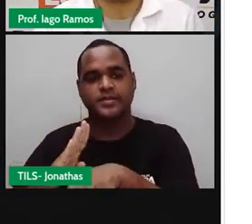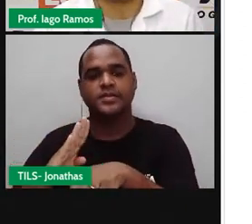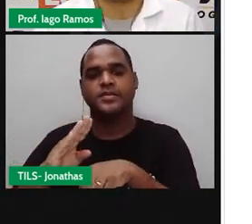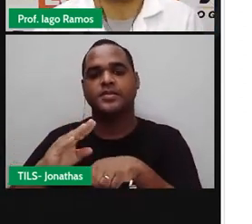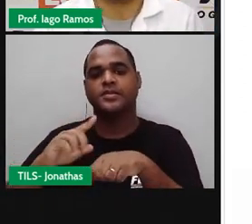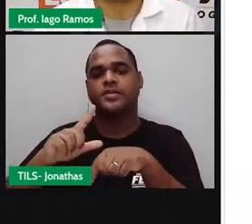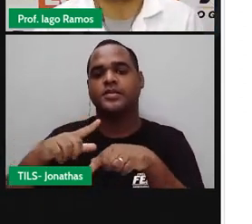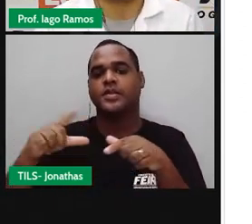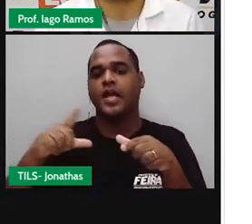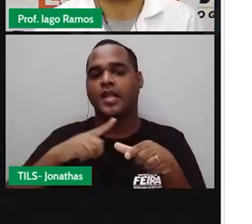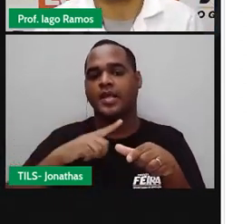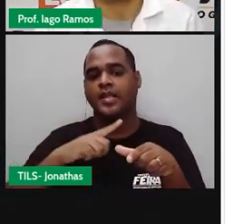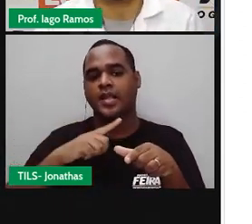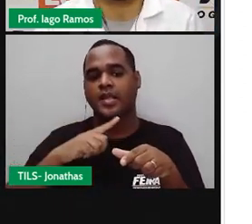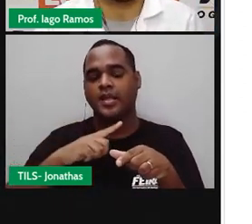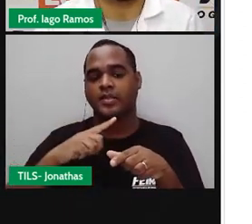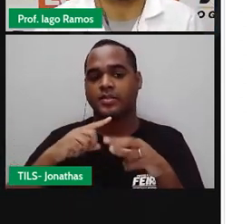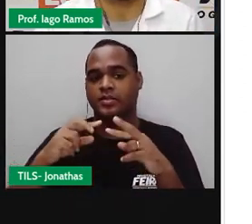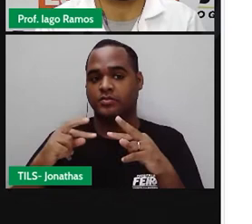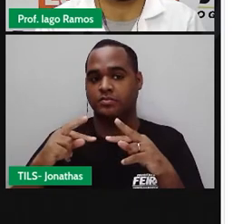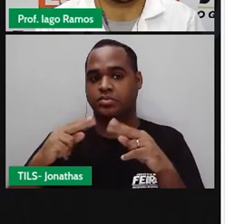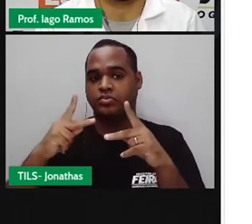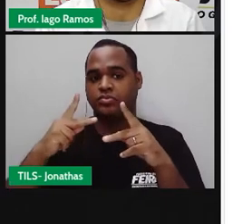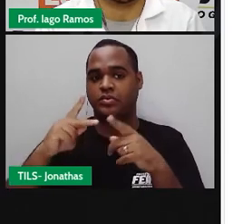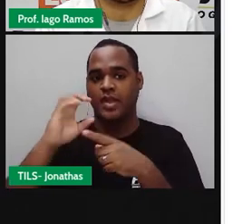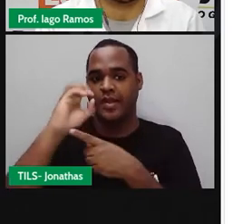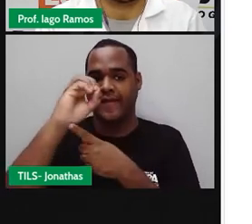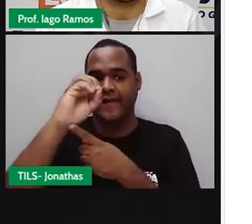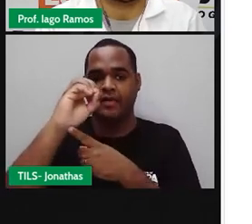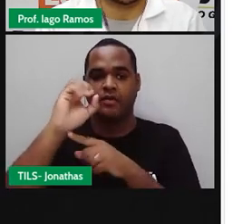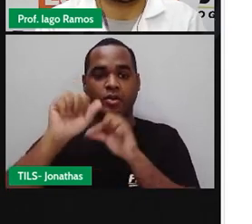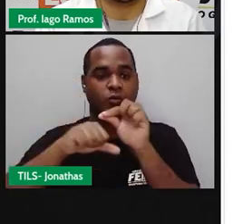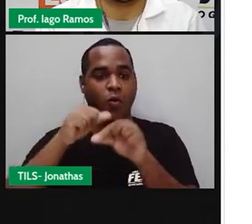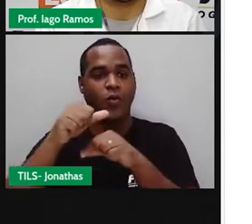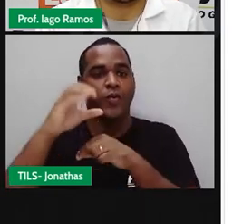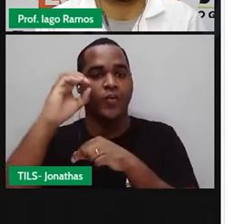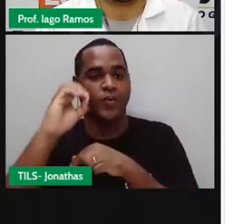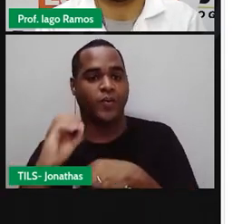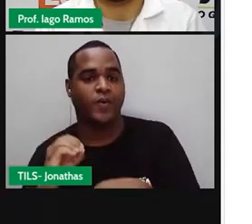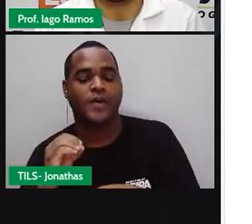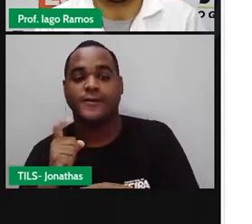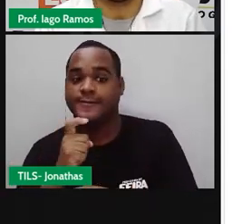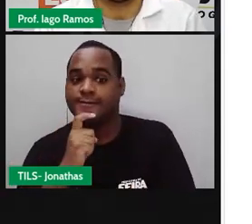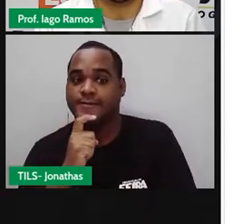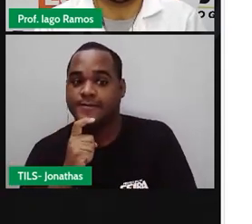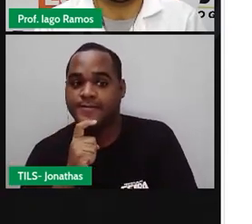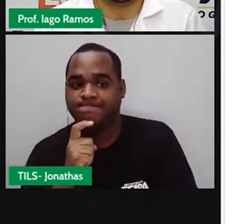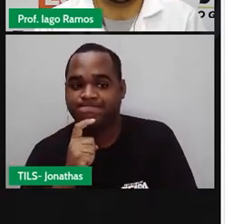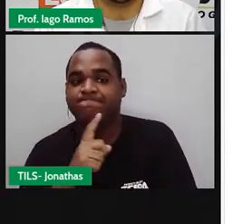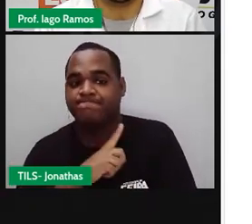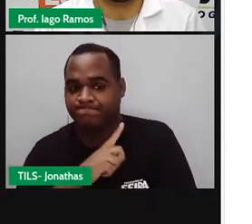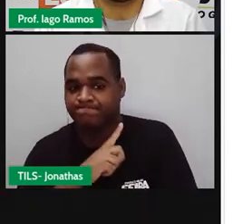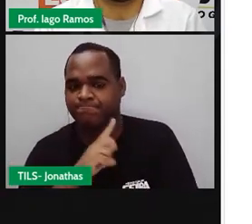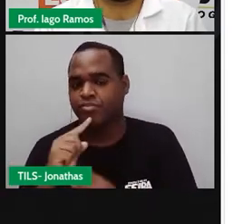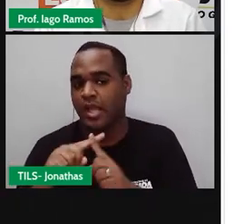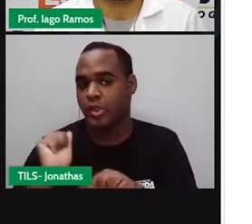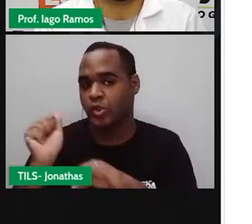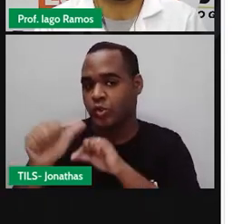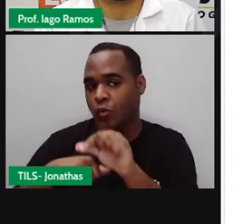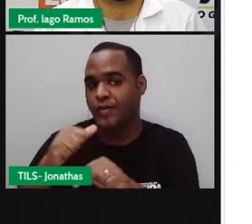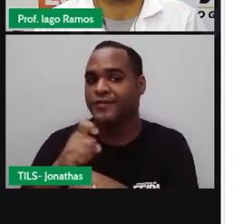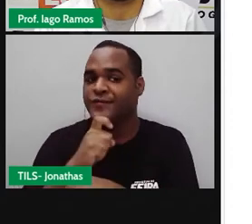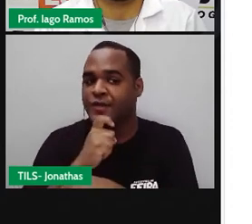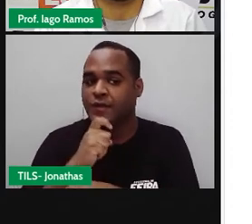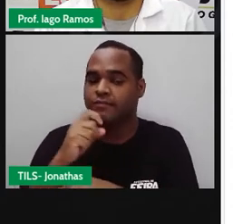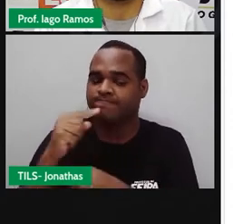Registam temperaturas abaixo de zero. Estado de Santa Catarina registrou o dia mais